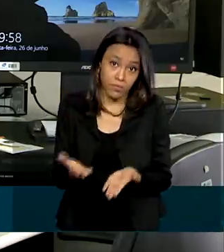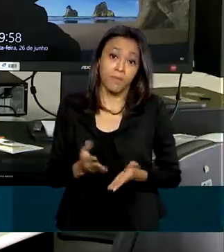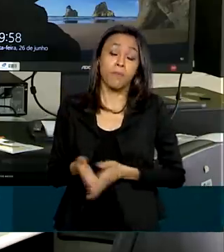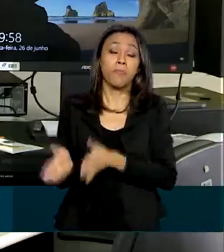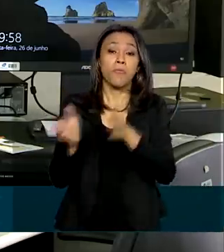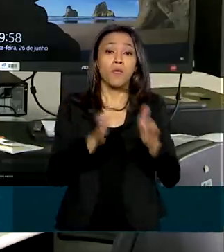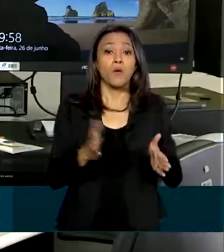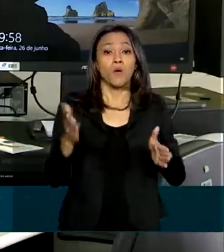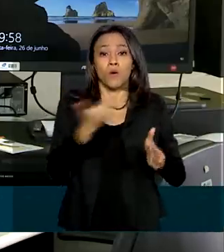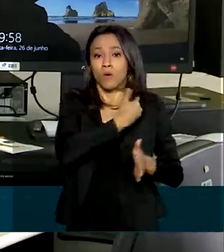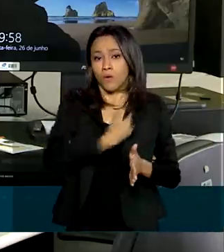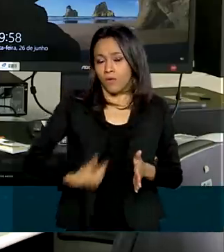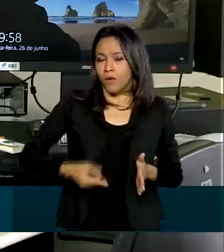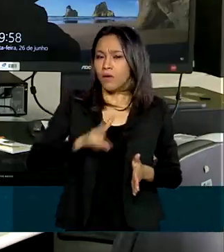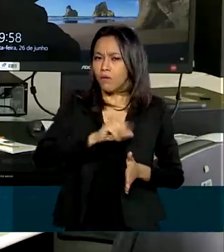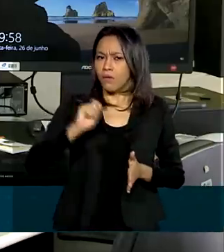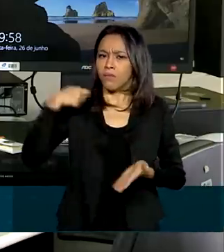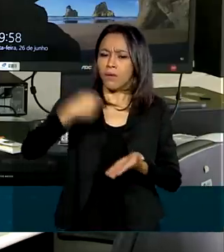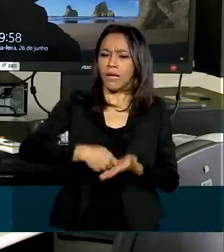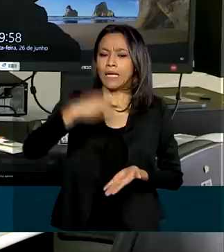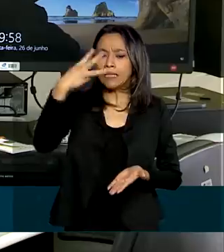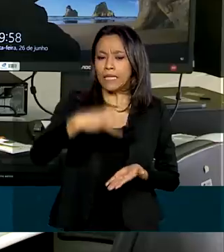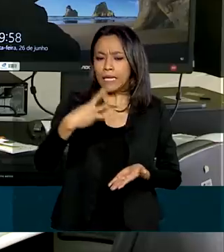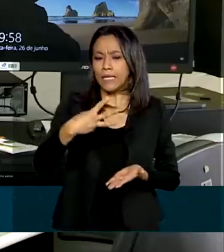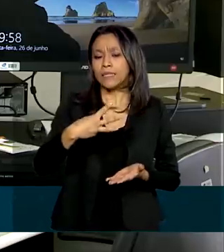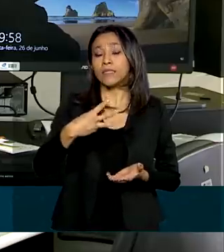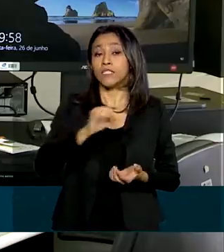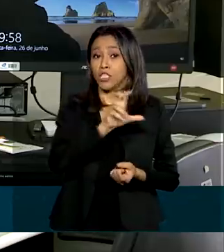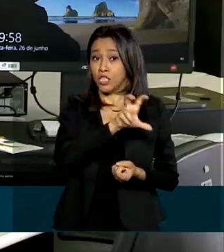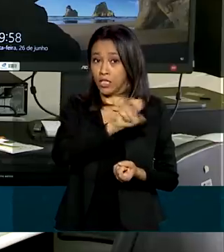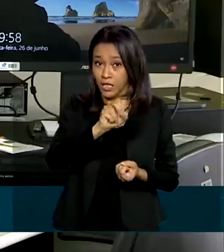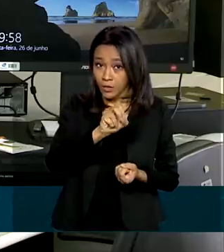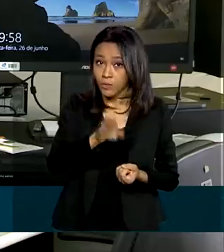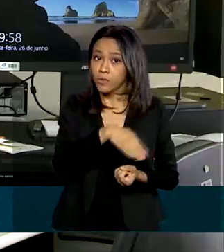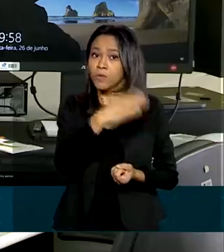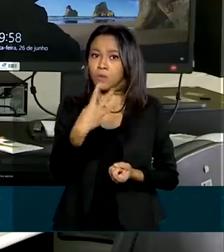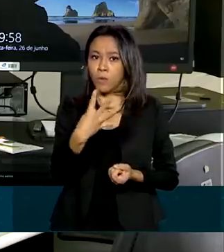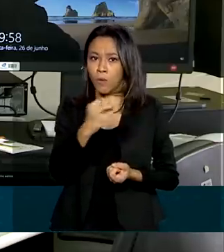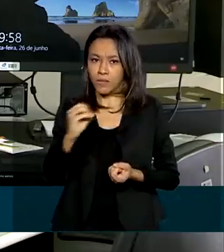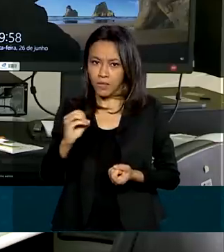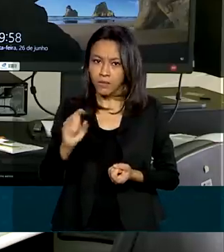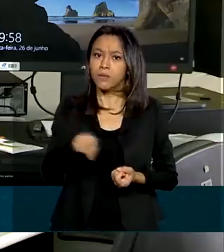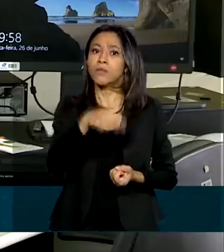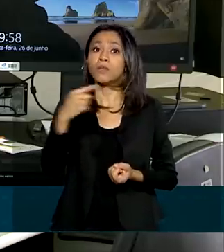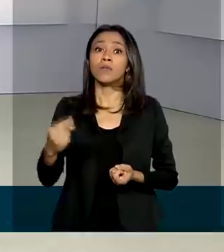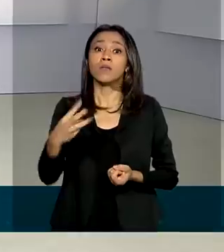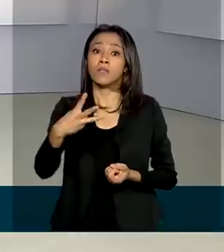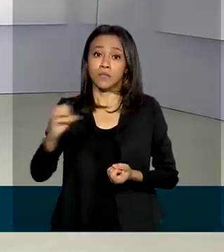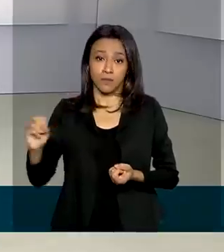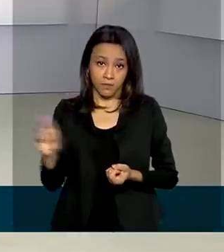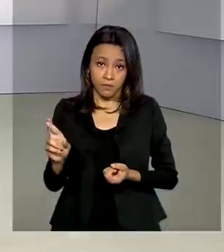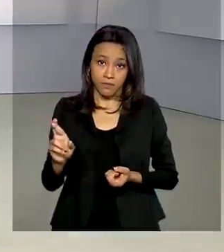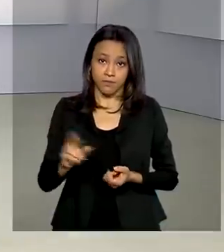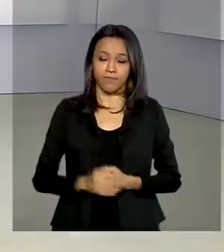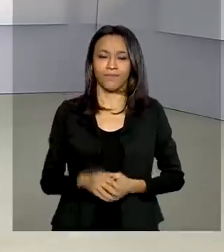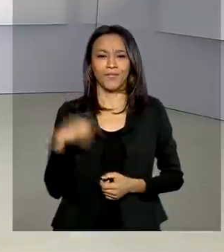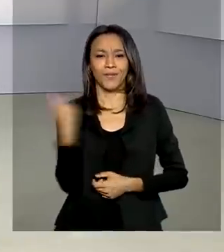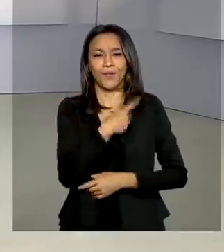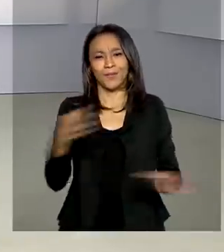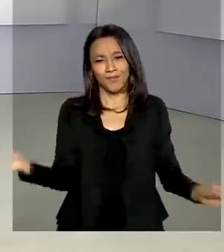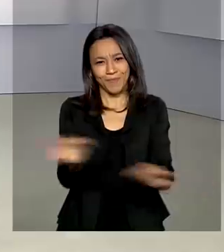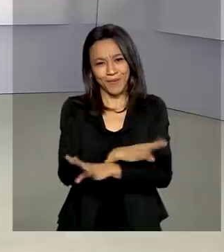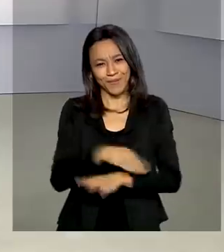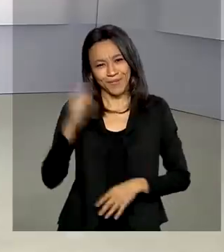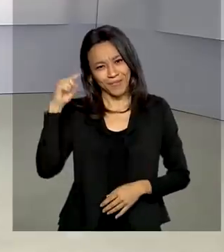mais três parcelas adicionais do auxílio de R$ 500, R 400 e R$ A gente fica por